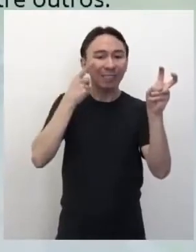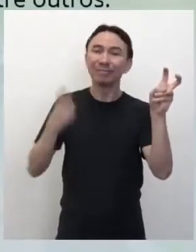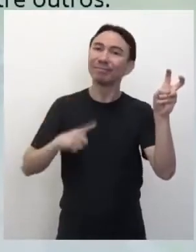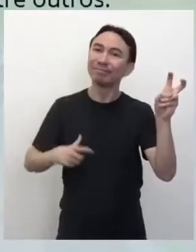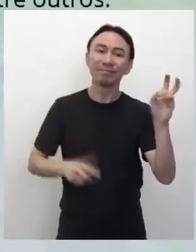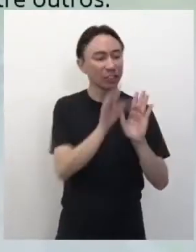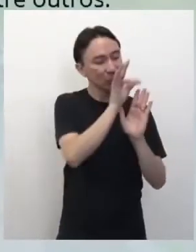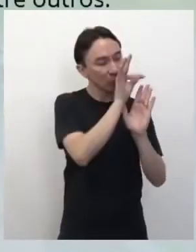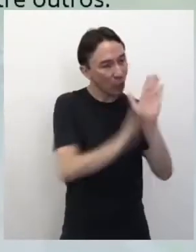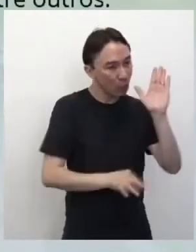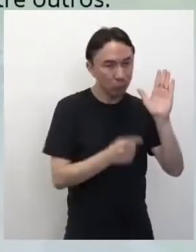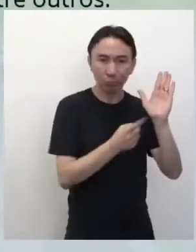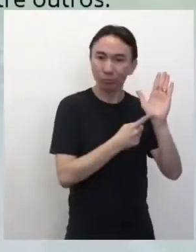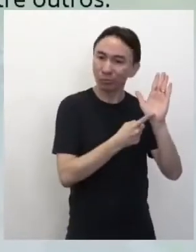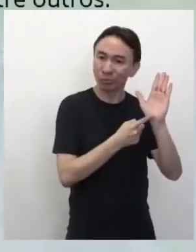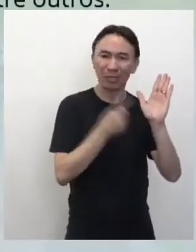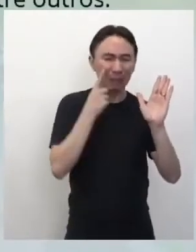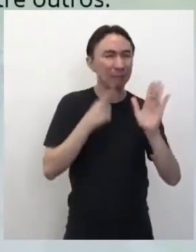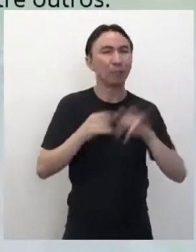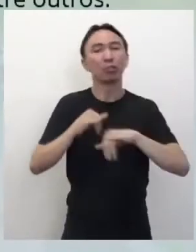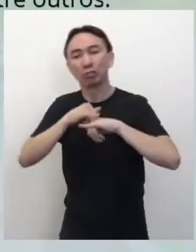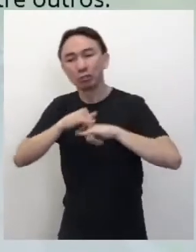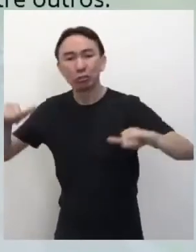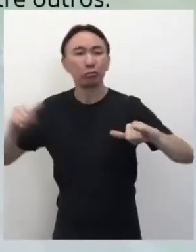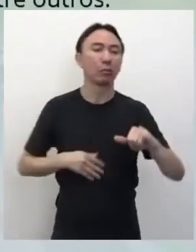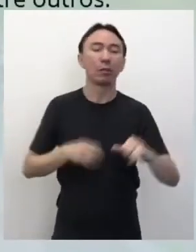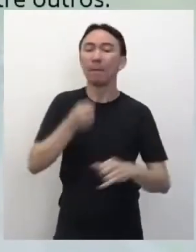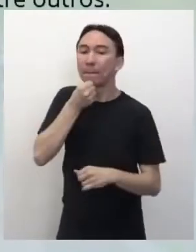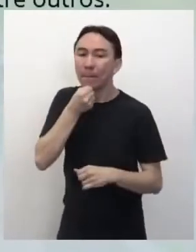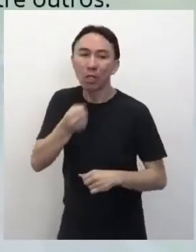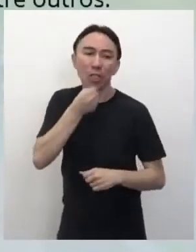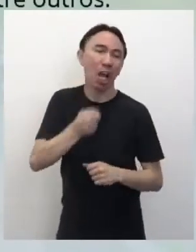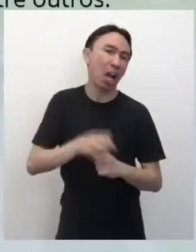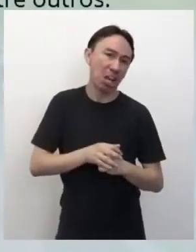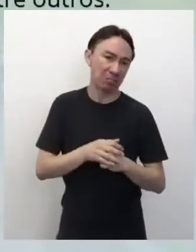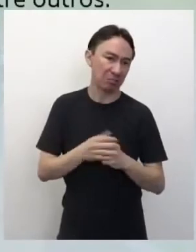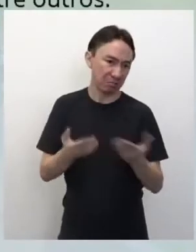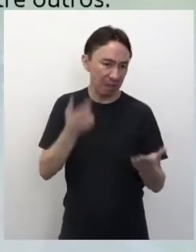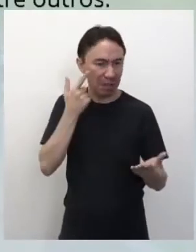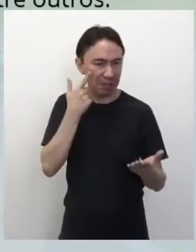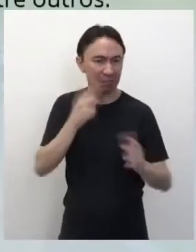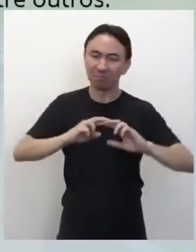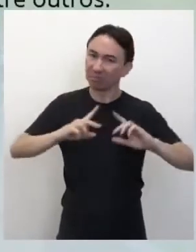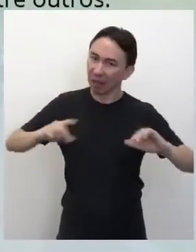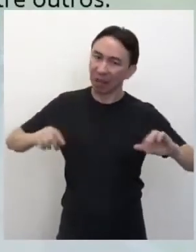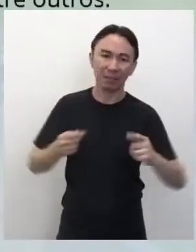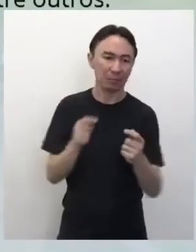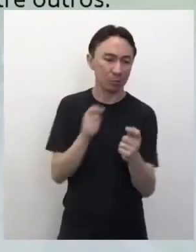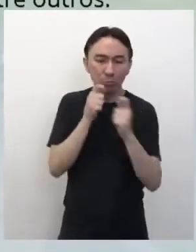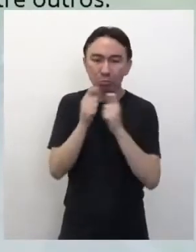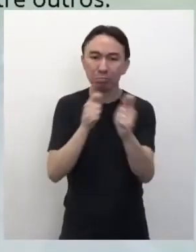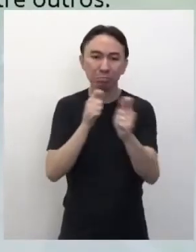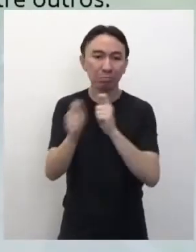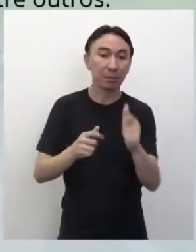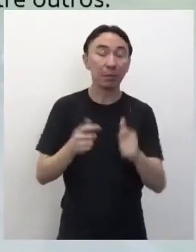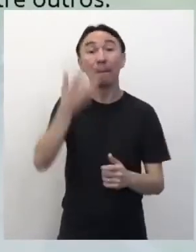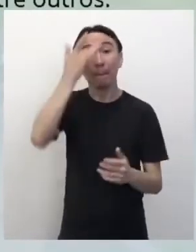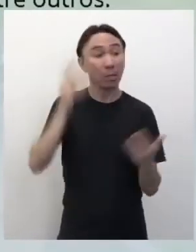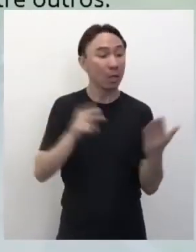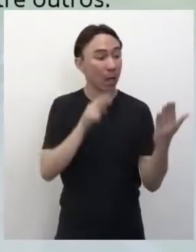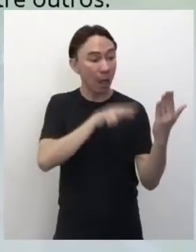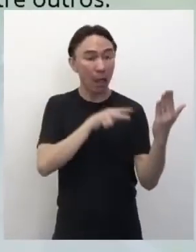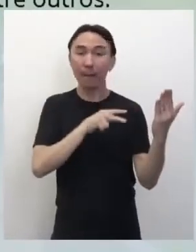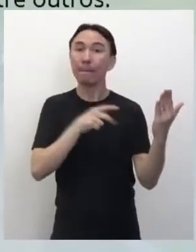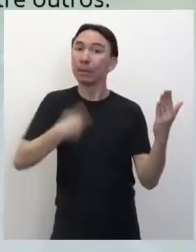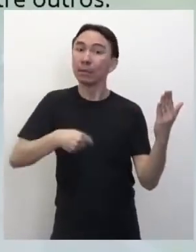E tem a função de chamar a atenção do receptor, ou seja, quem está recebendo a mensagem, para uma leitura completa do